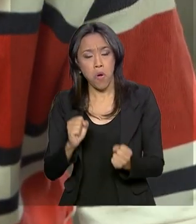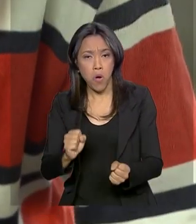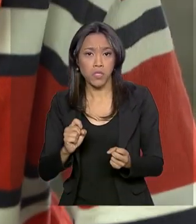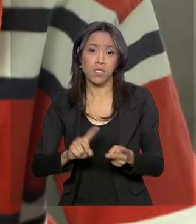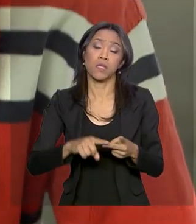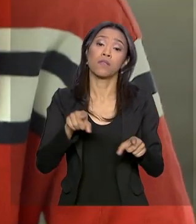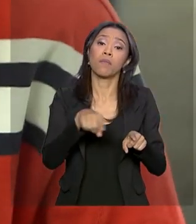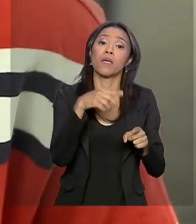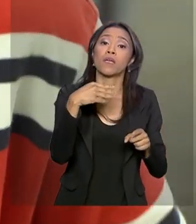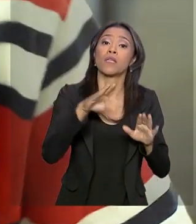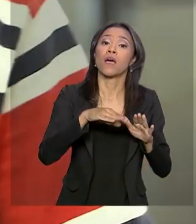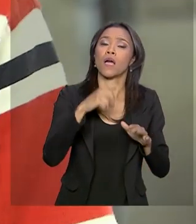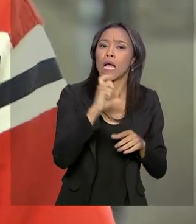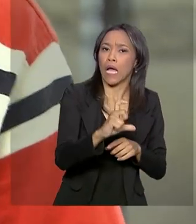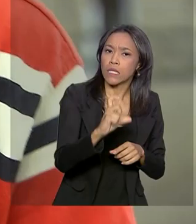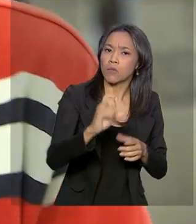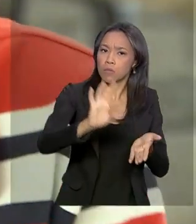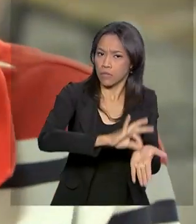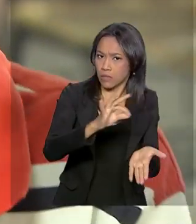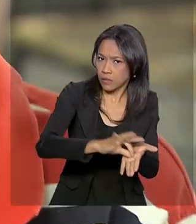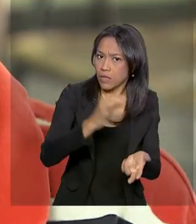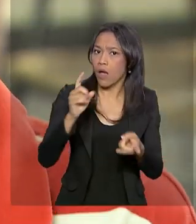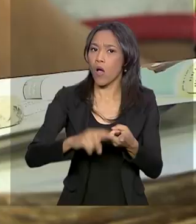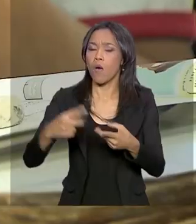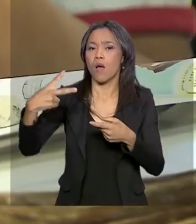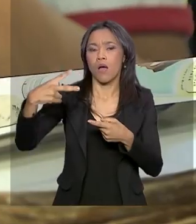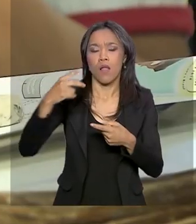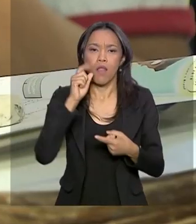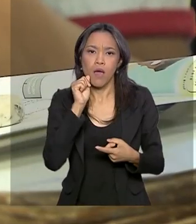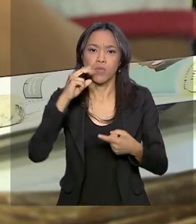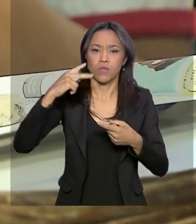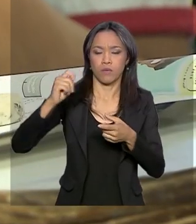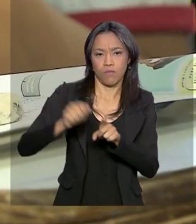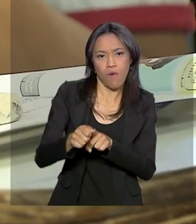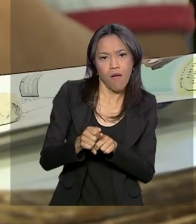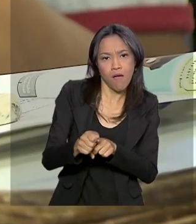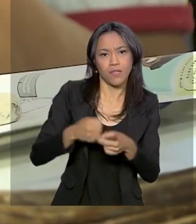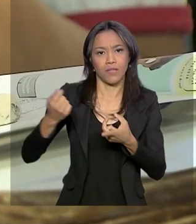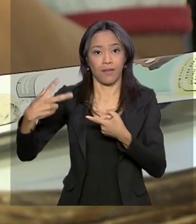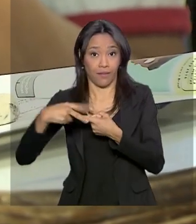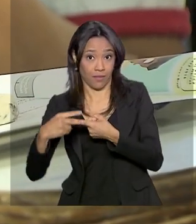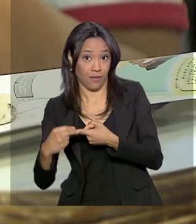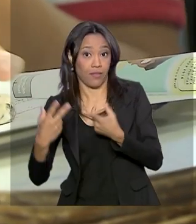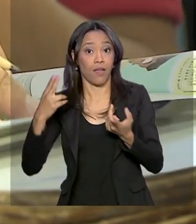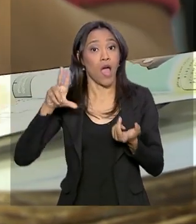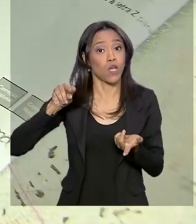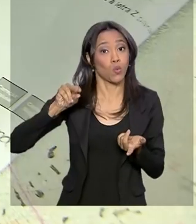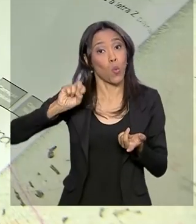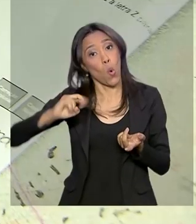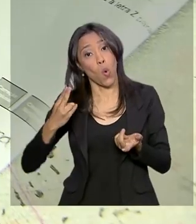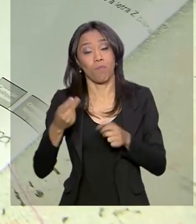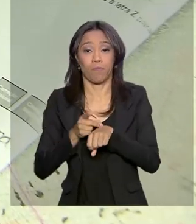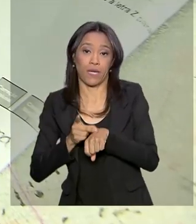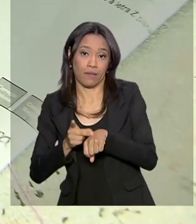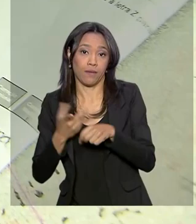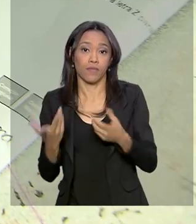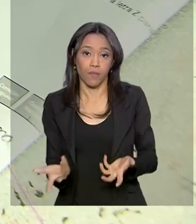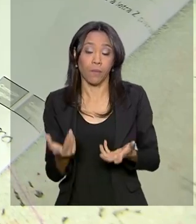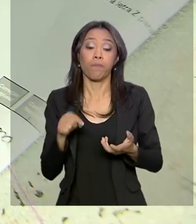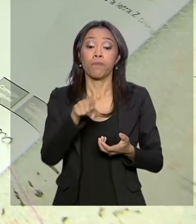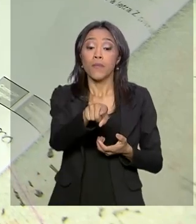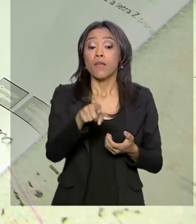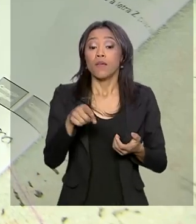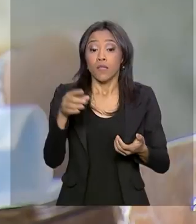carteira escolar, além do cartão de inscrição, o lápis, borracha e caneta esferográfica azul ou preta. Os estudantes podem imprimir os